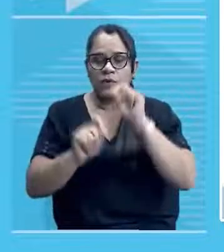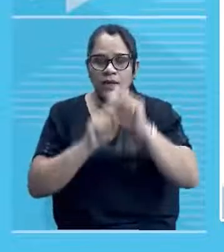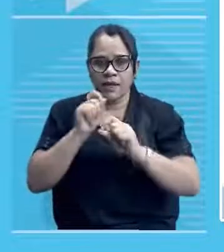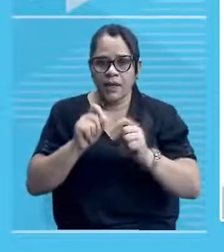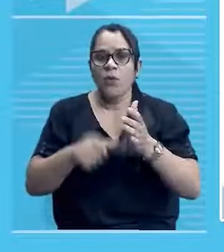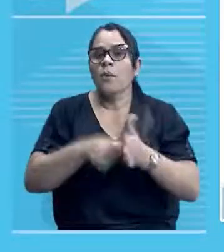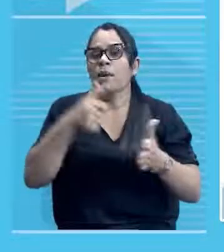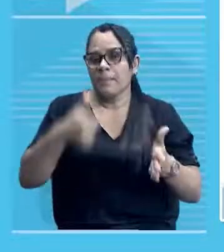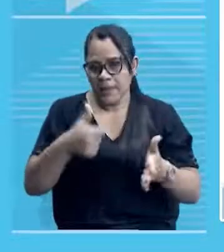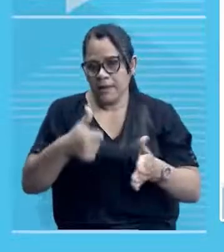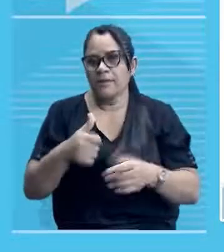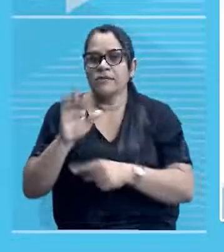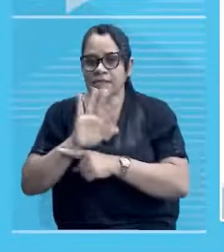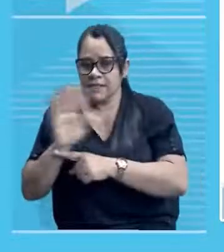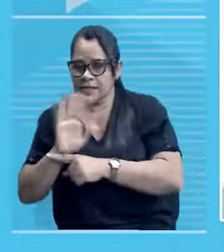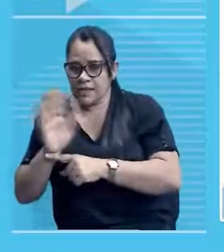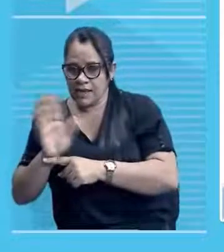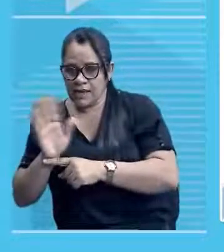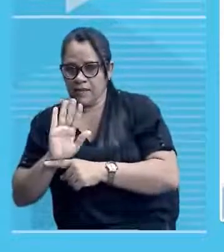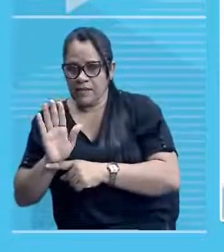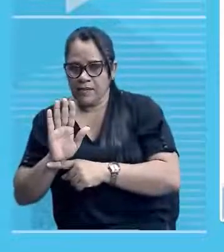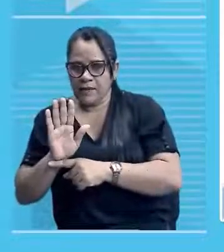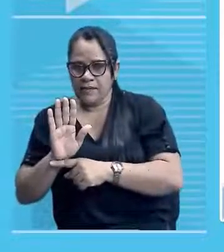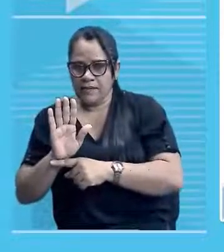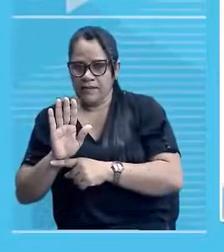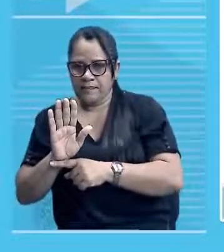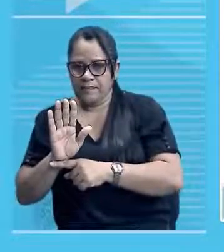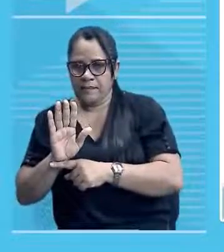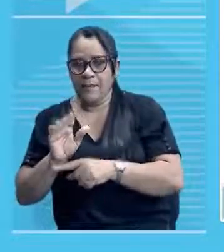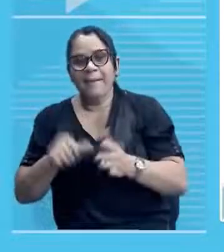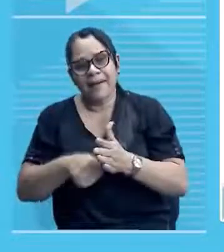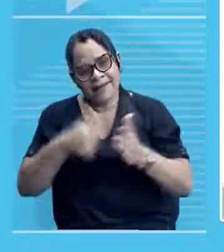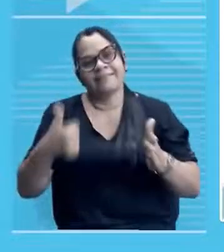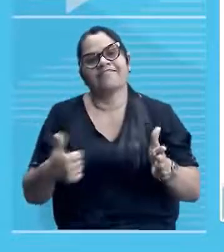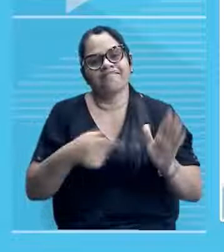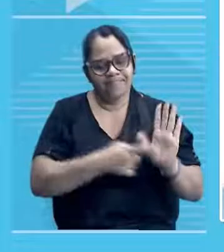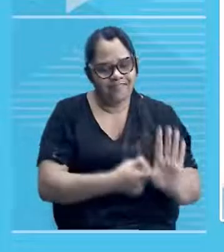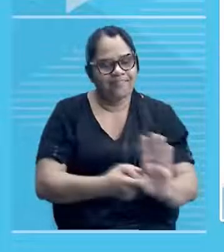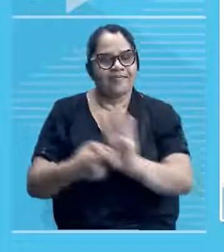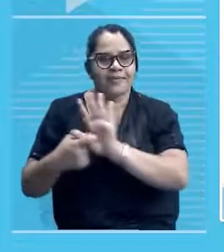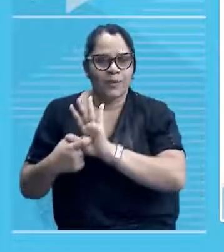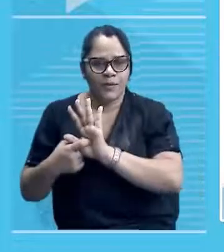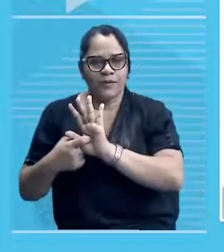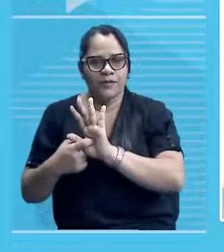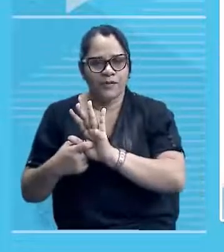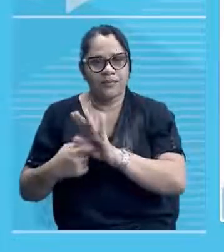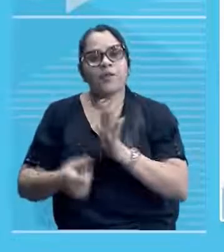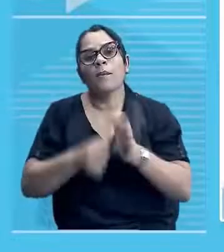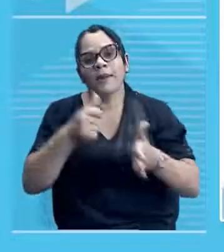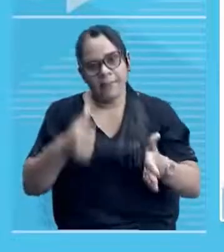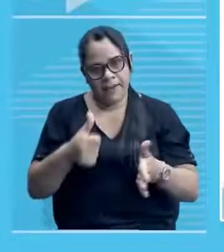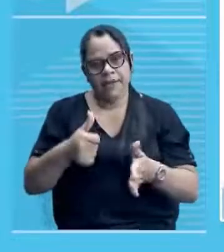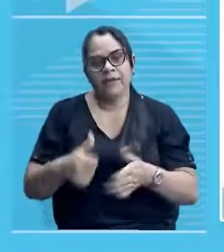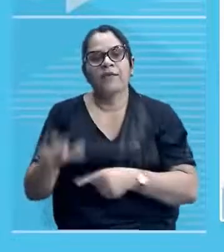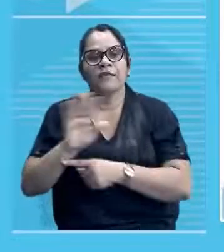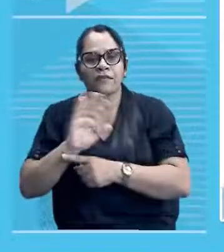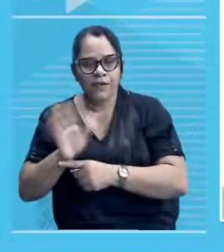Primeiro cinema, né? Vamos dizer assim. Não que lá fosse um cinema, né? Mas a primeira mostra, né? Vamos dizer assim. Primeiro filme, né?